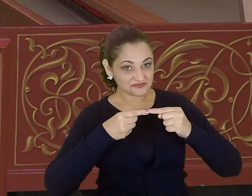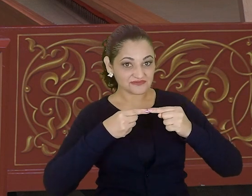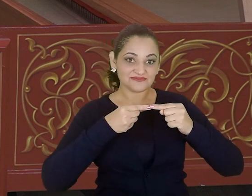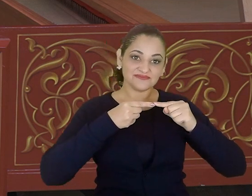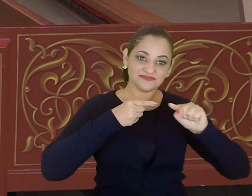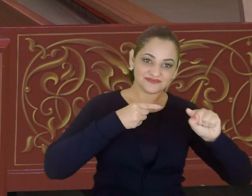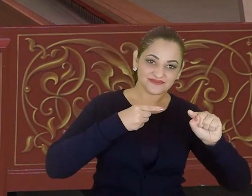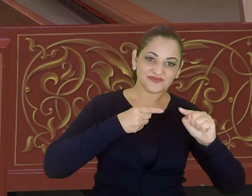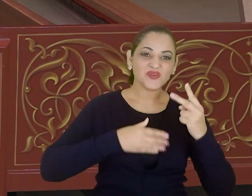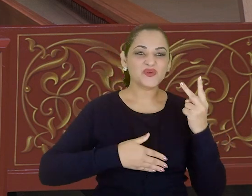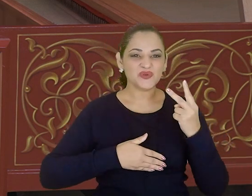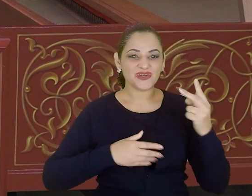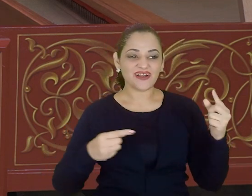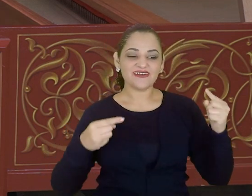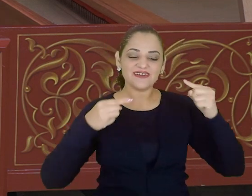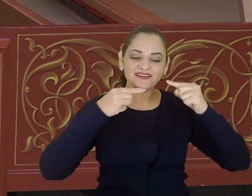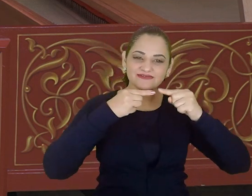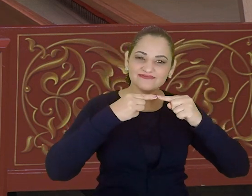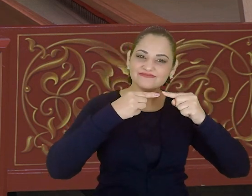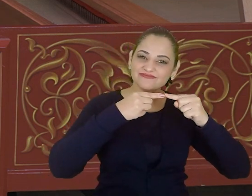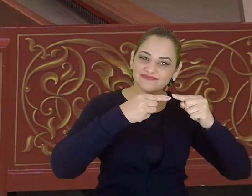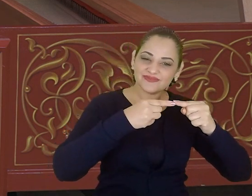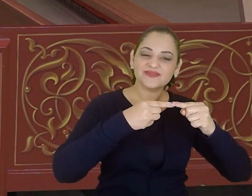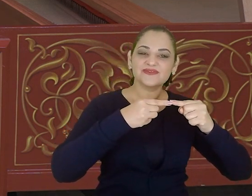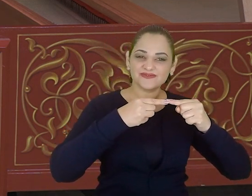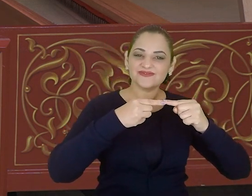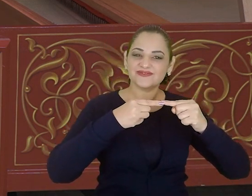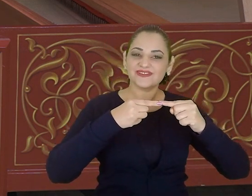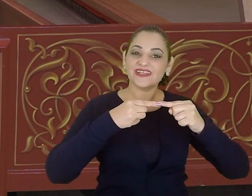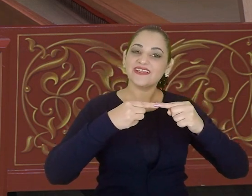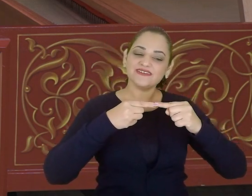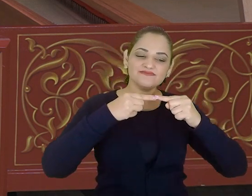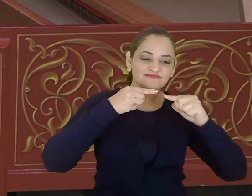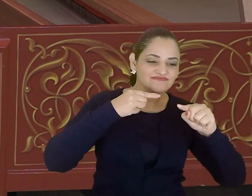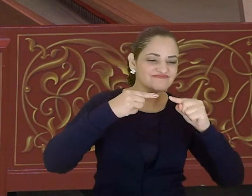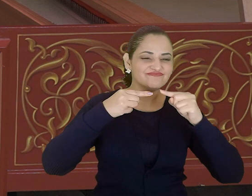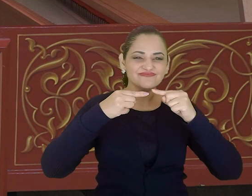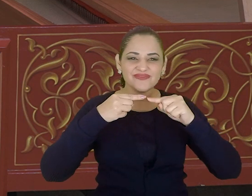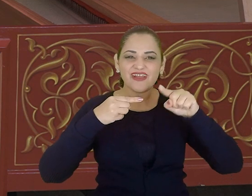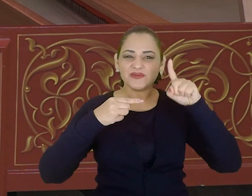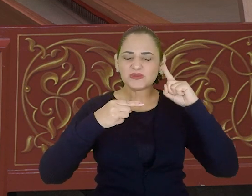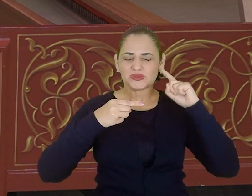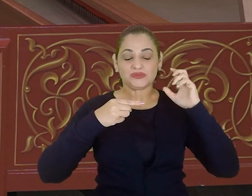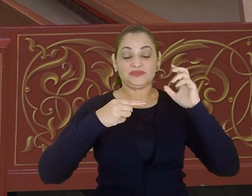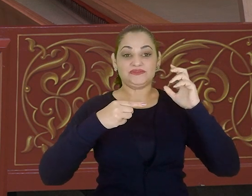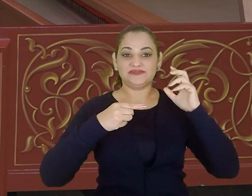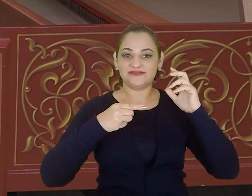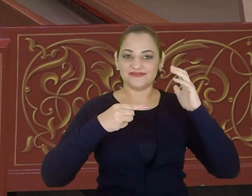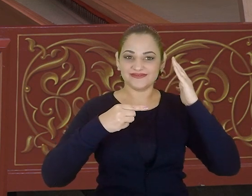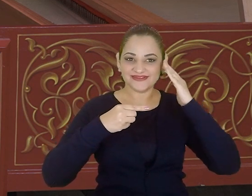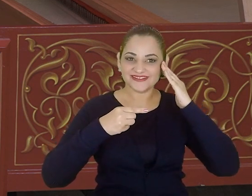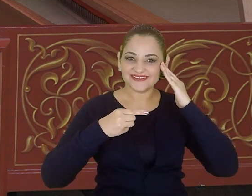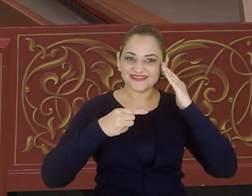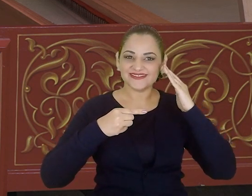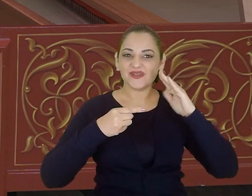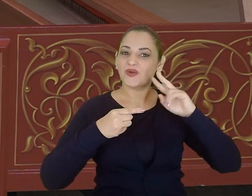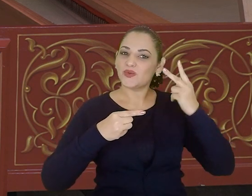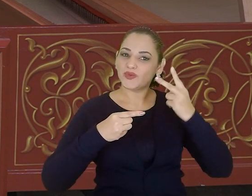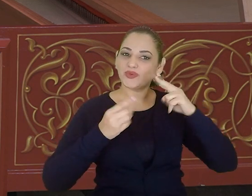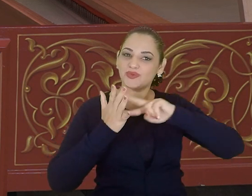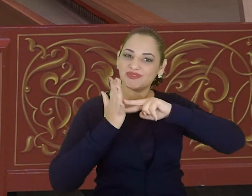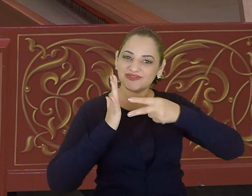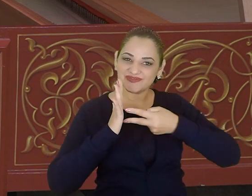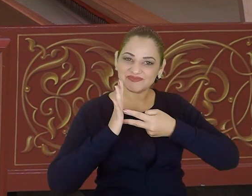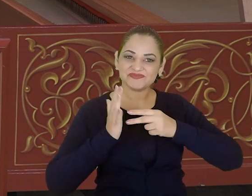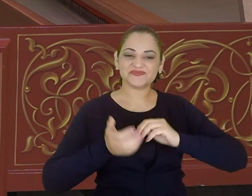dissonâncias. As consonâncias, como os relaxamentos, e as dissonâncias significavam as